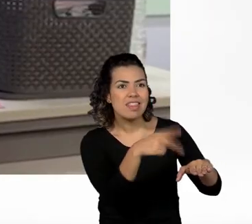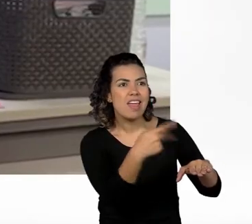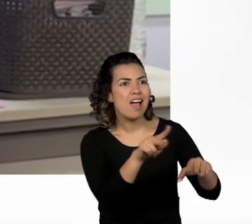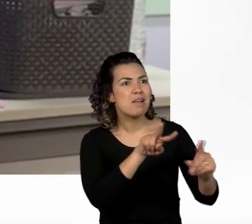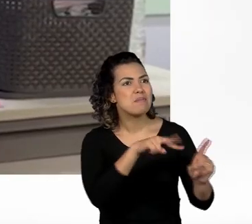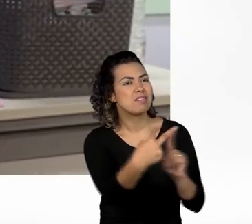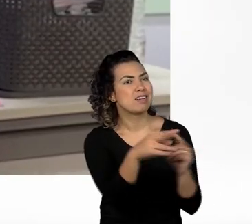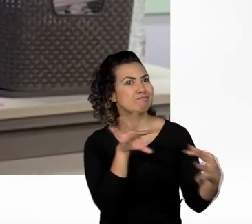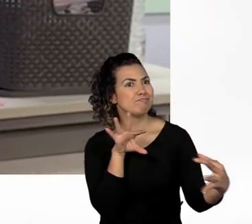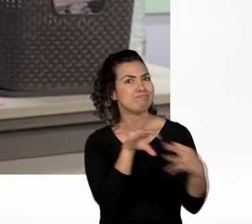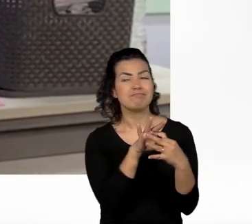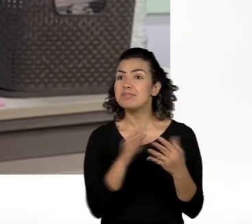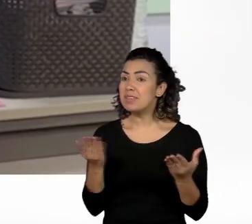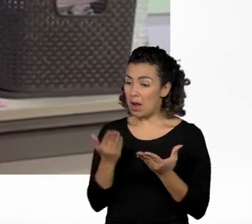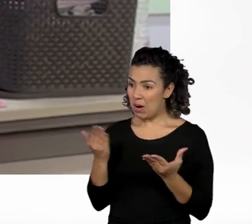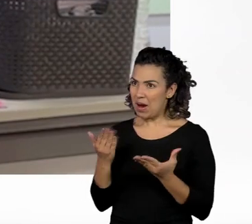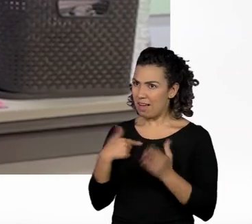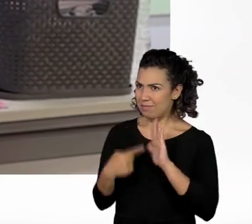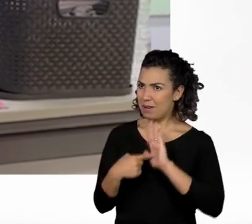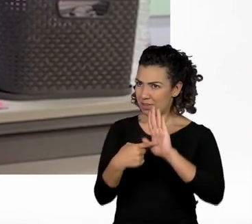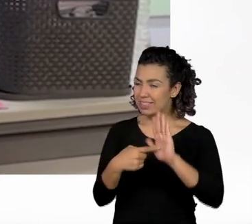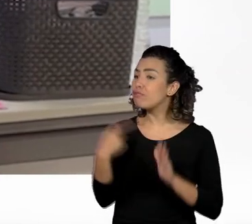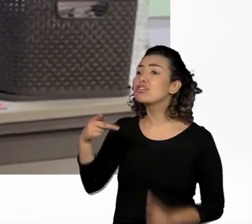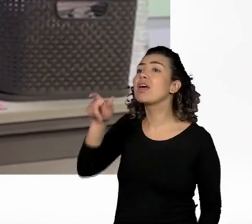Quietinho, vamos se apresentar? Vamos.